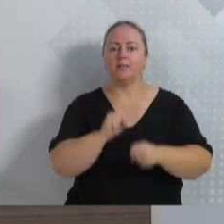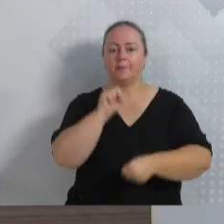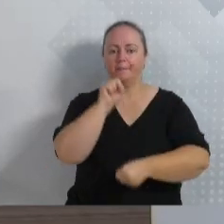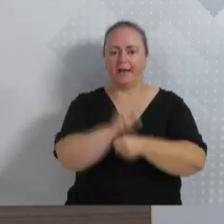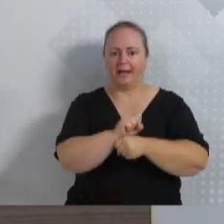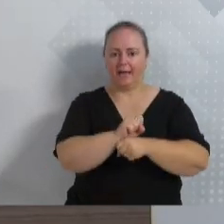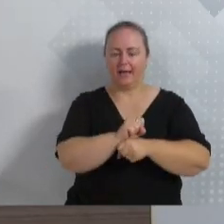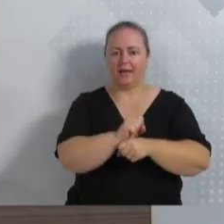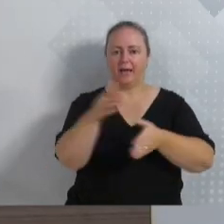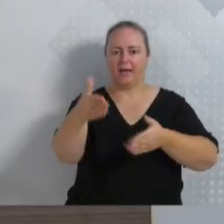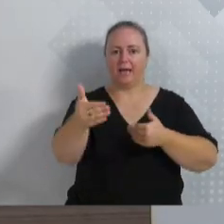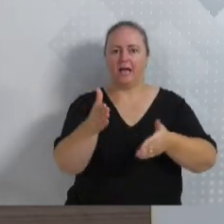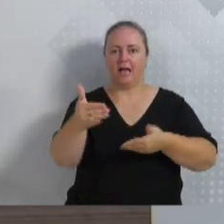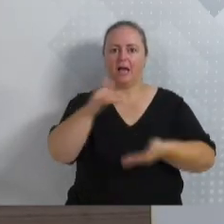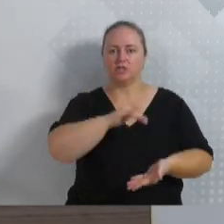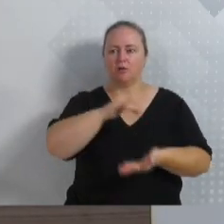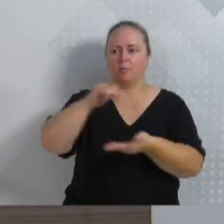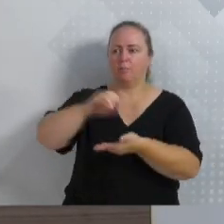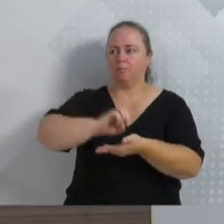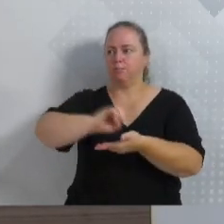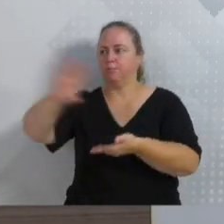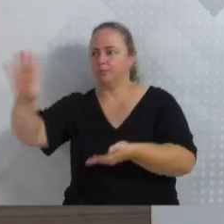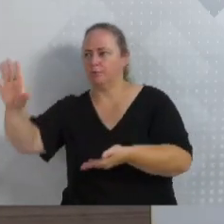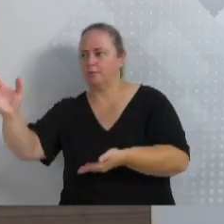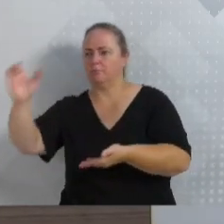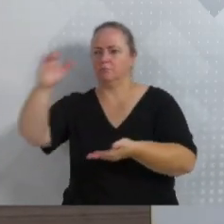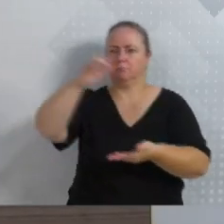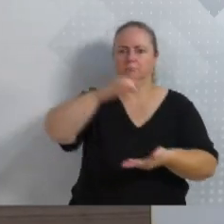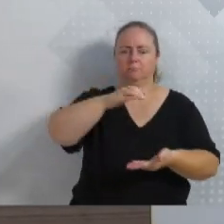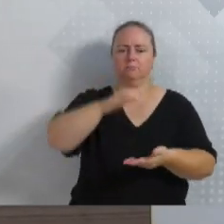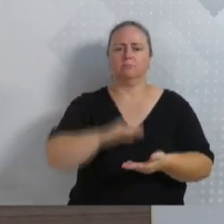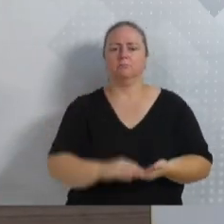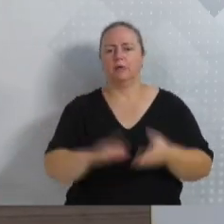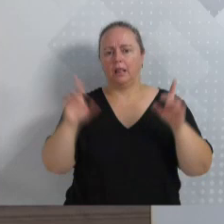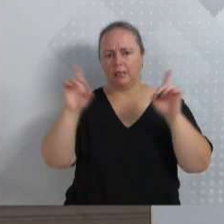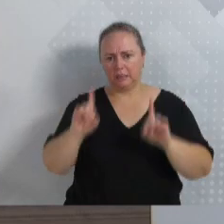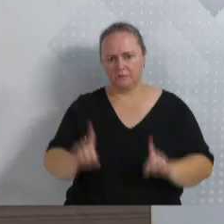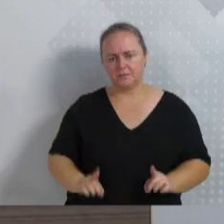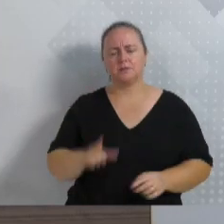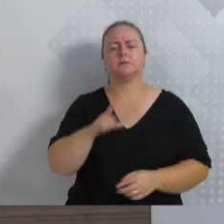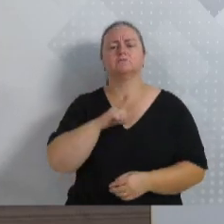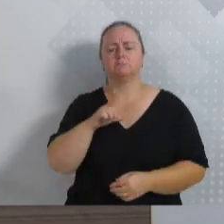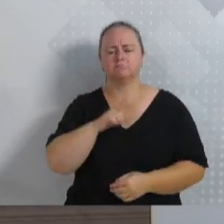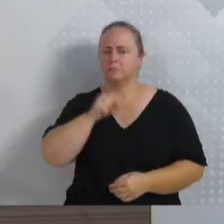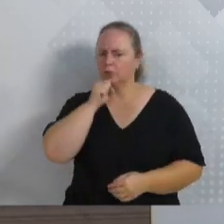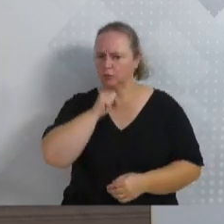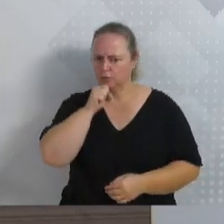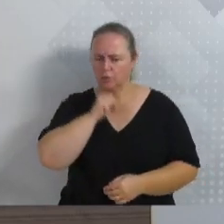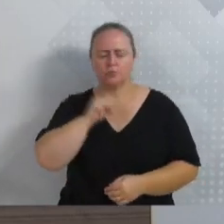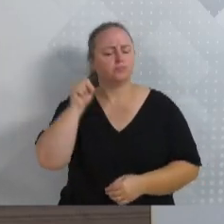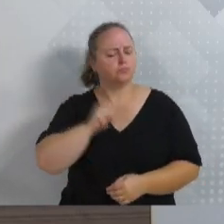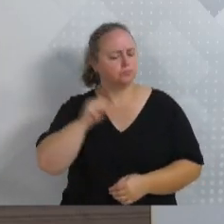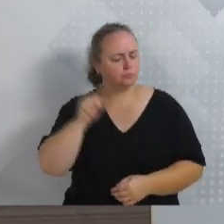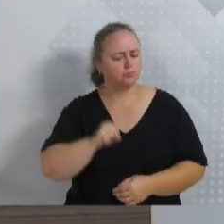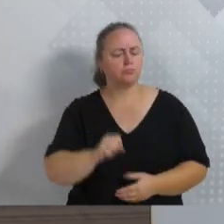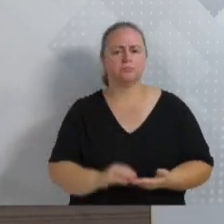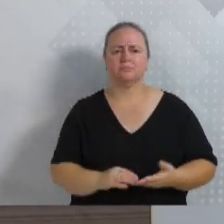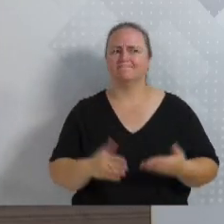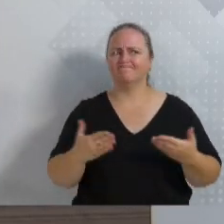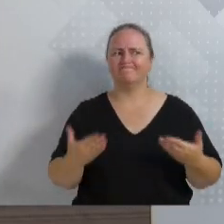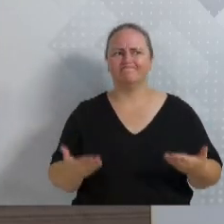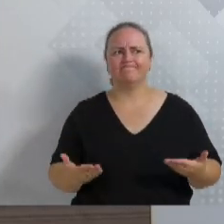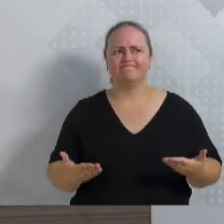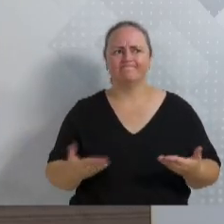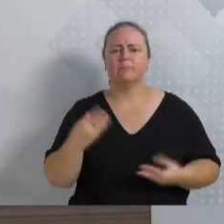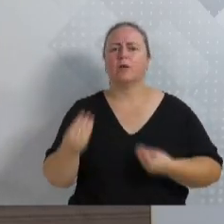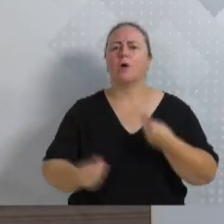marcação para deficiente, e também eu concordo, para pessoas idosas, sim, necessita. Mas como é que